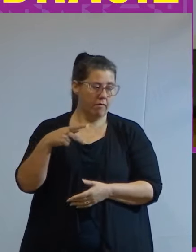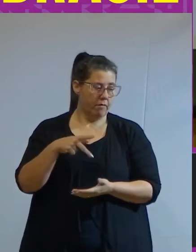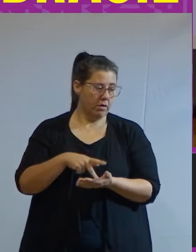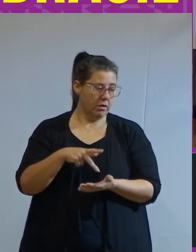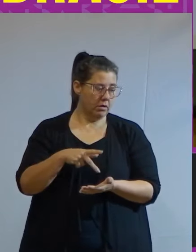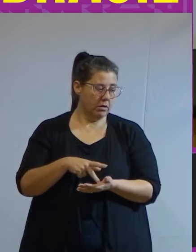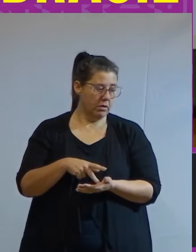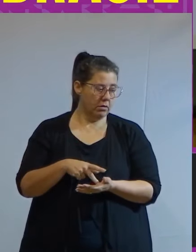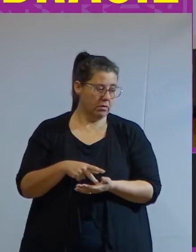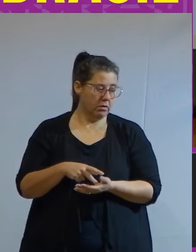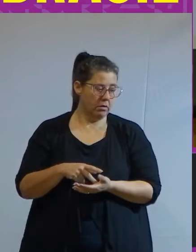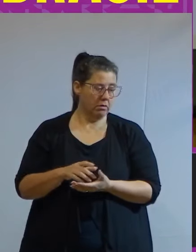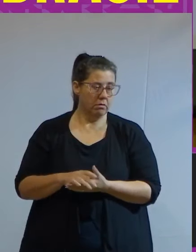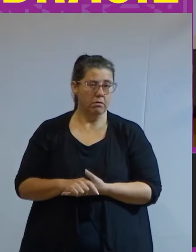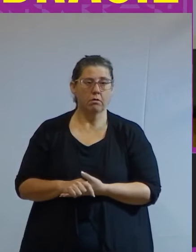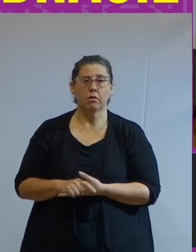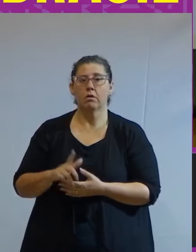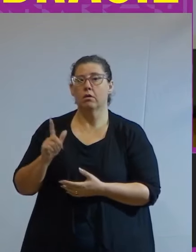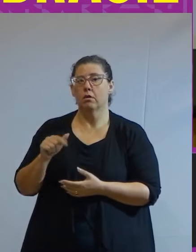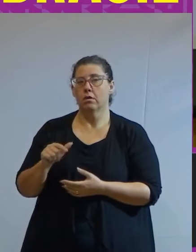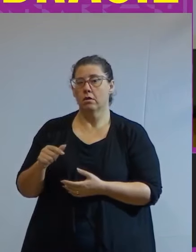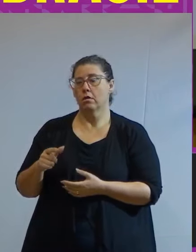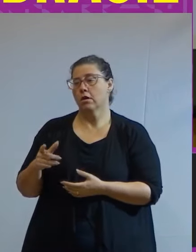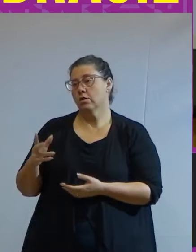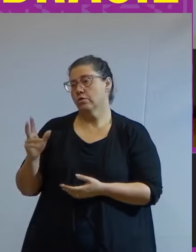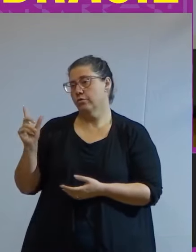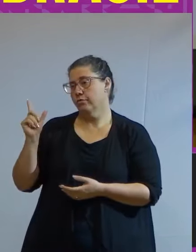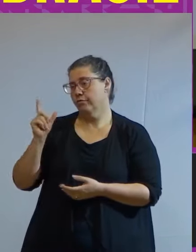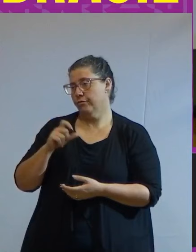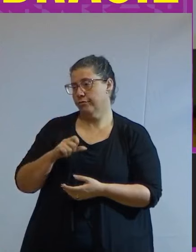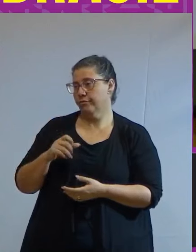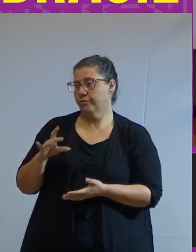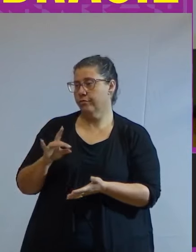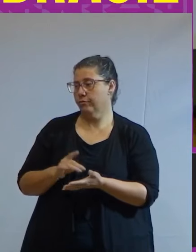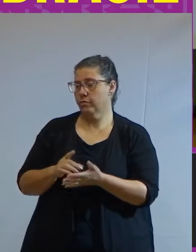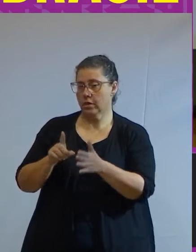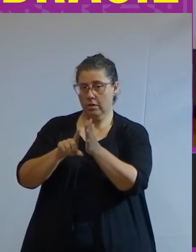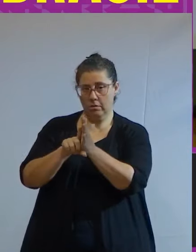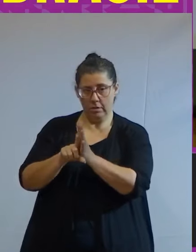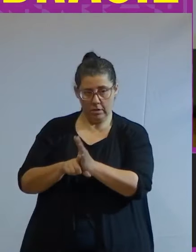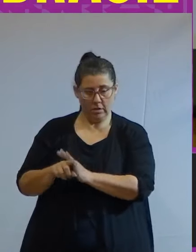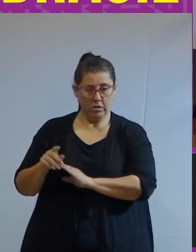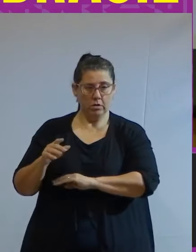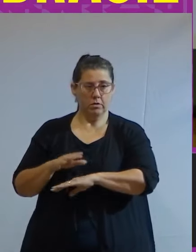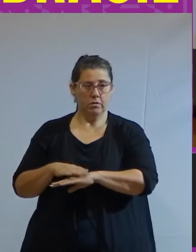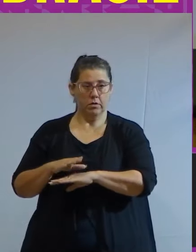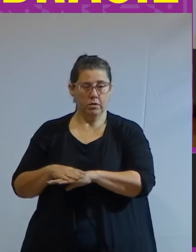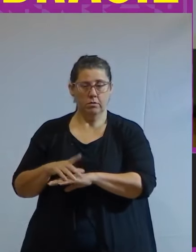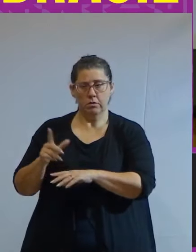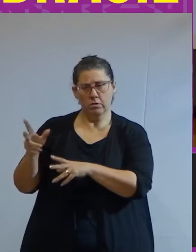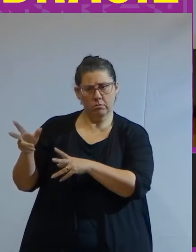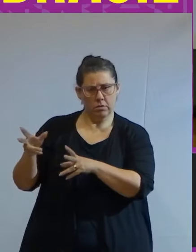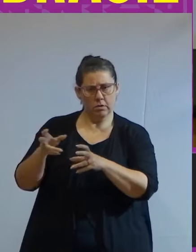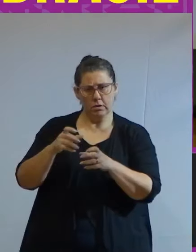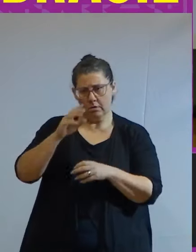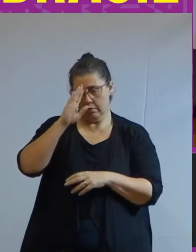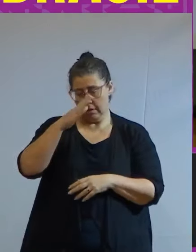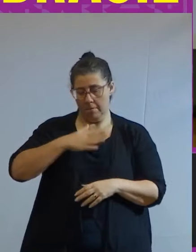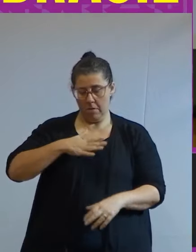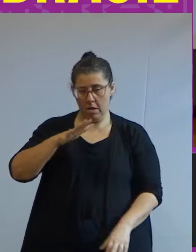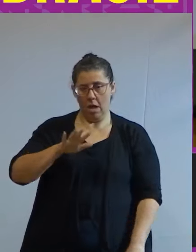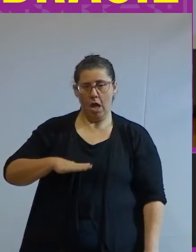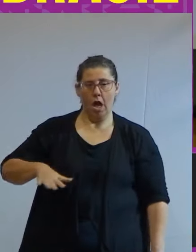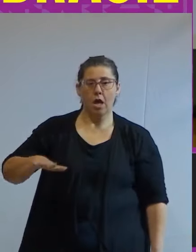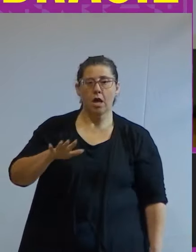escutar pessoas que de fato façam parte da realidade e nessa pesquisa que realizamos o que a gente escuta principalmente na minha área